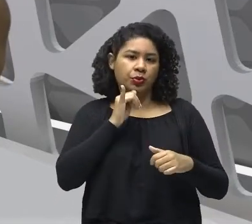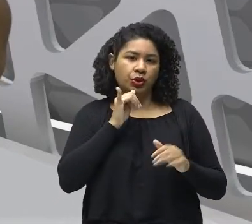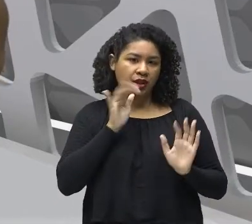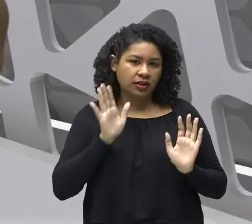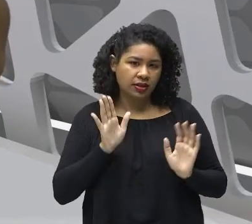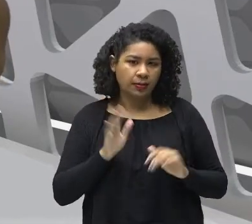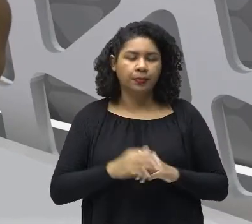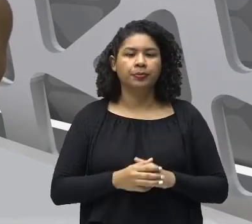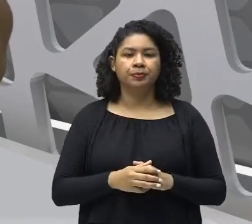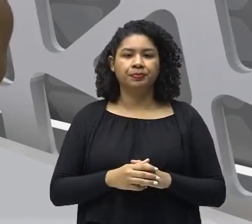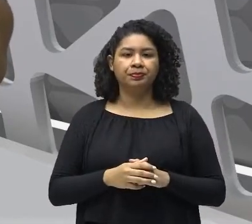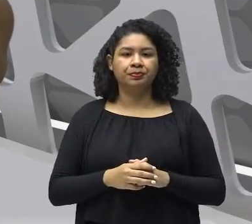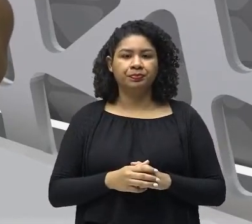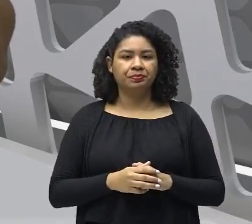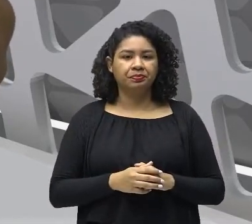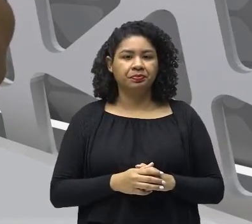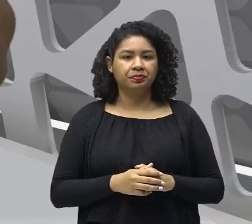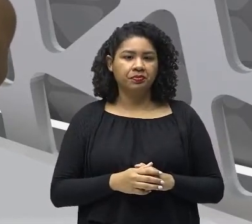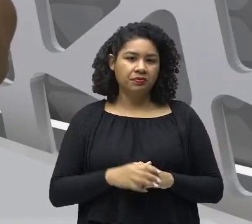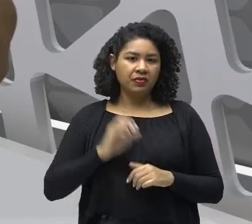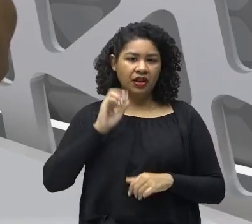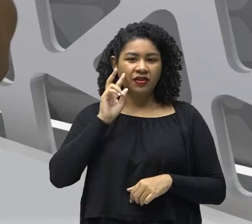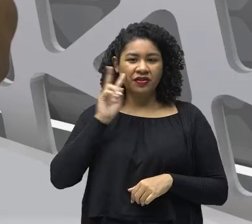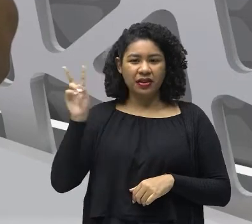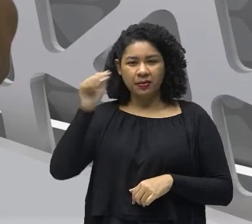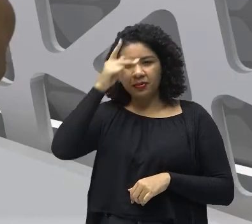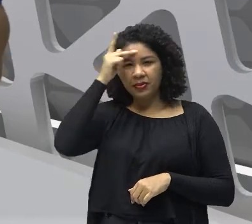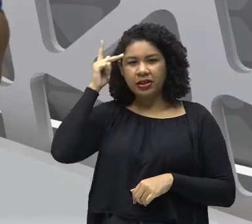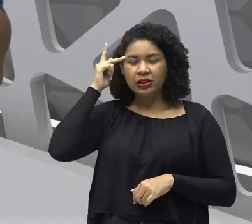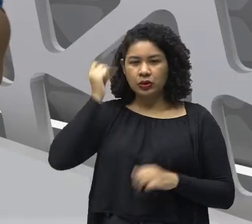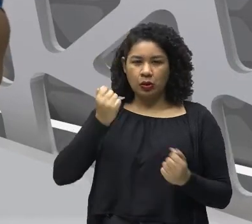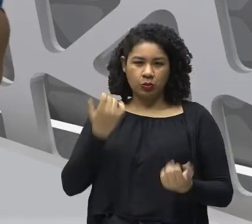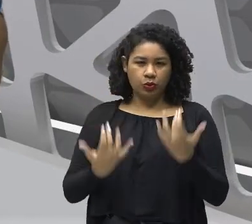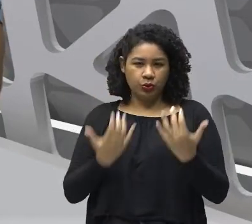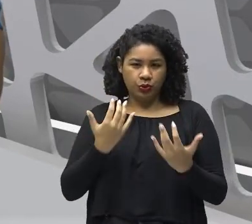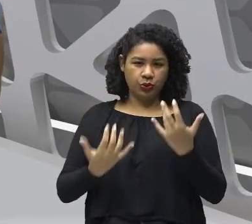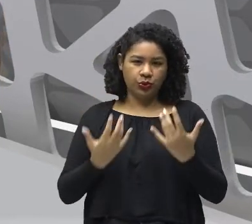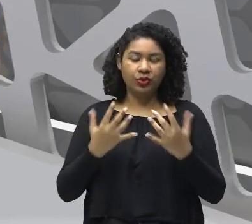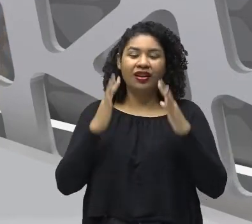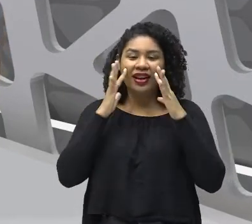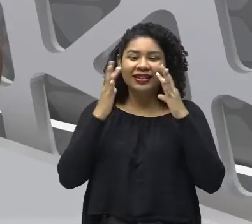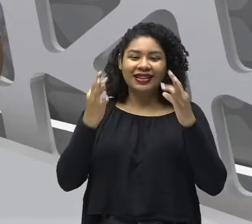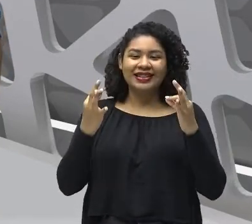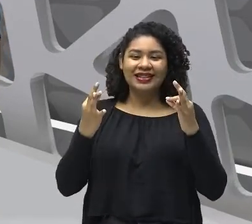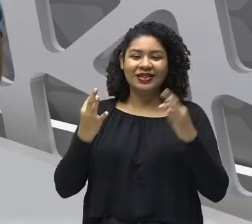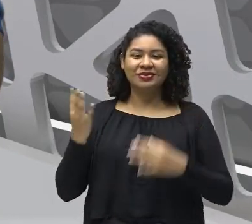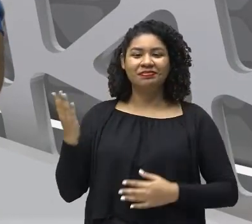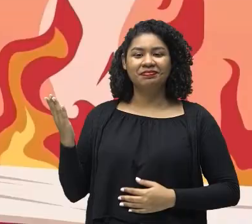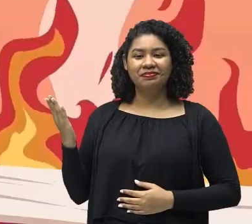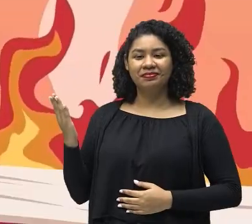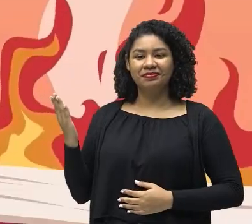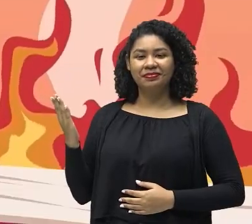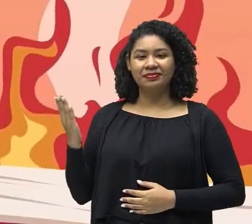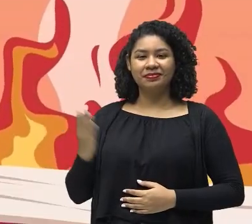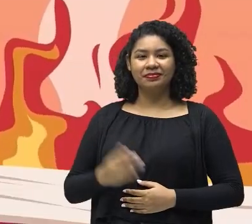pense que ela é bruxa não, tá bom? É só para chamar a atenção de vocês Para o nosso conteúdo. Vamos assistir mais um videozinho?